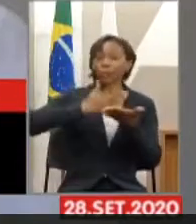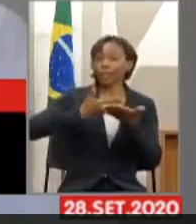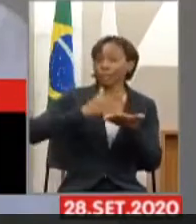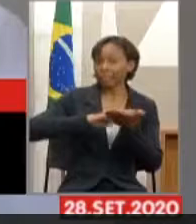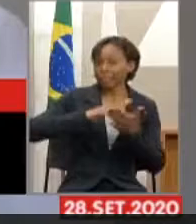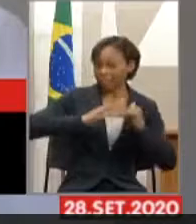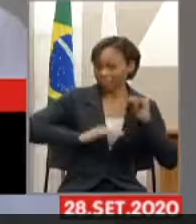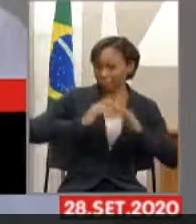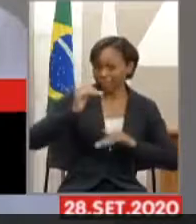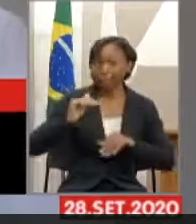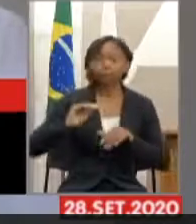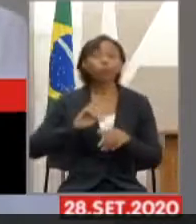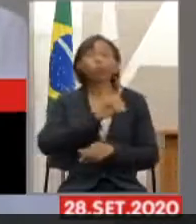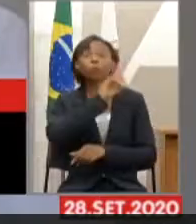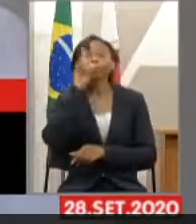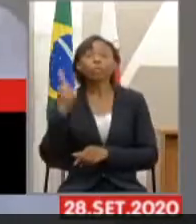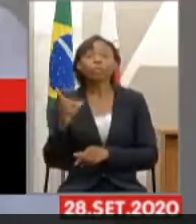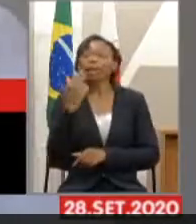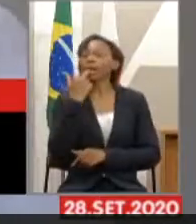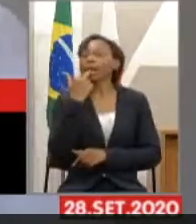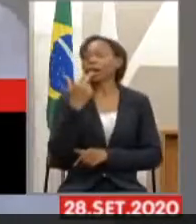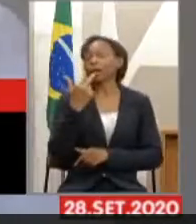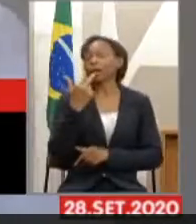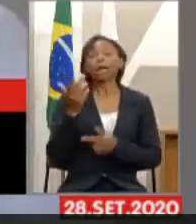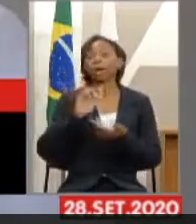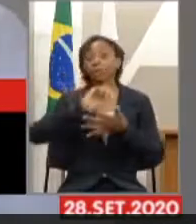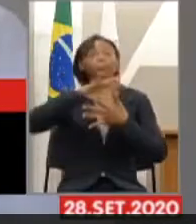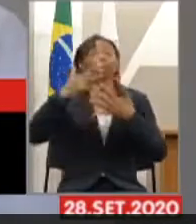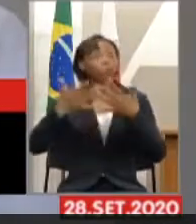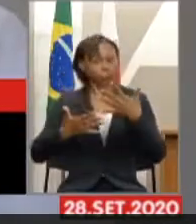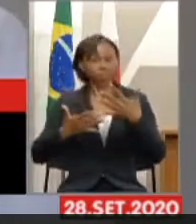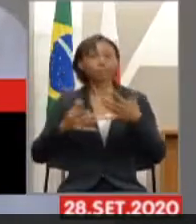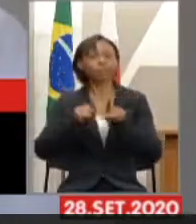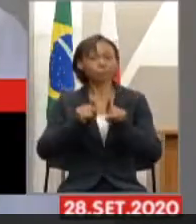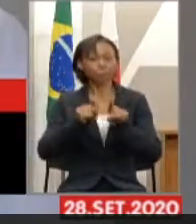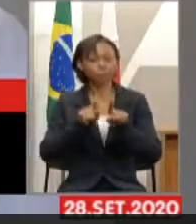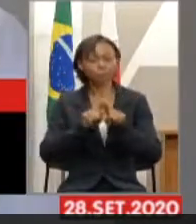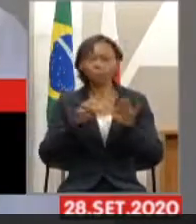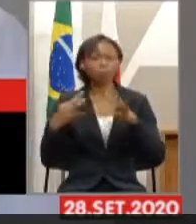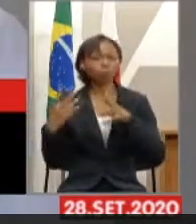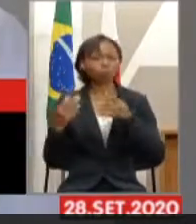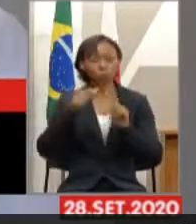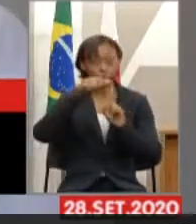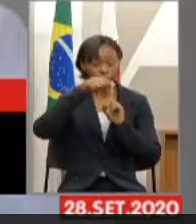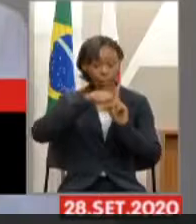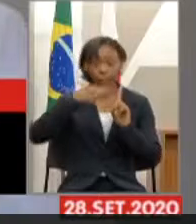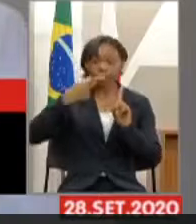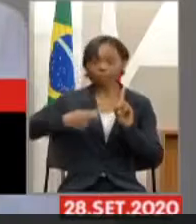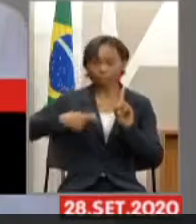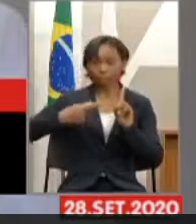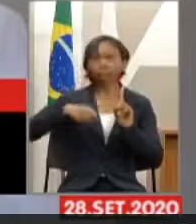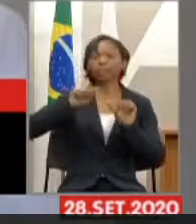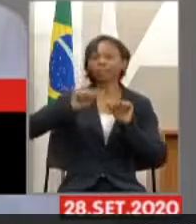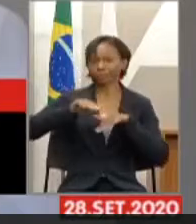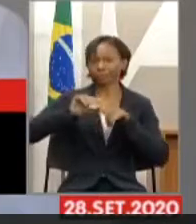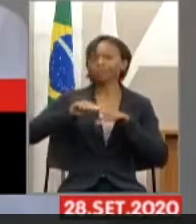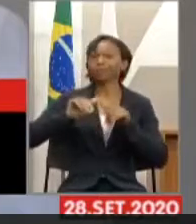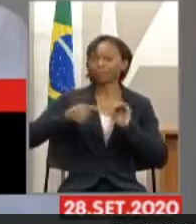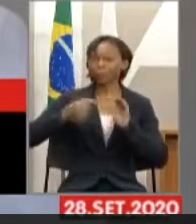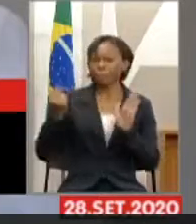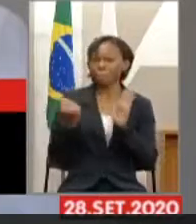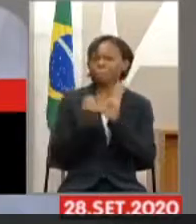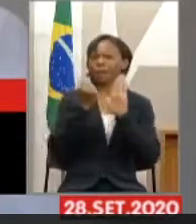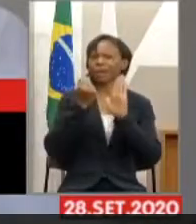sinais, tudo que celebramos nesse mês de setembro que marca a história da comunidade surda. Vários passos foram